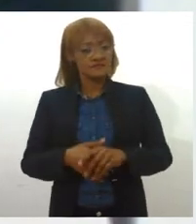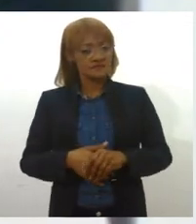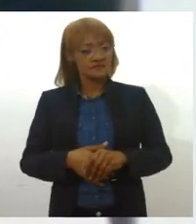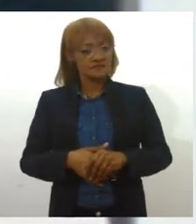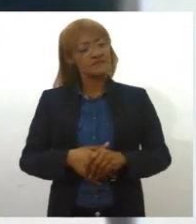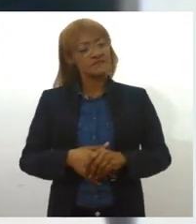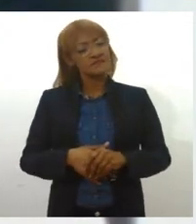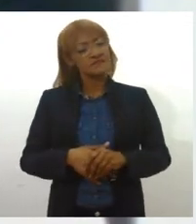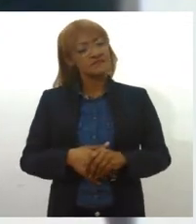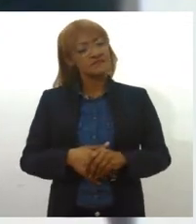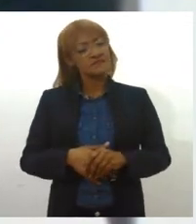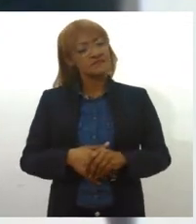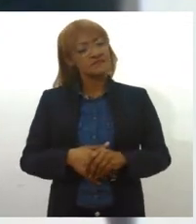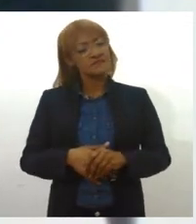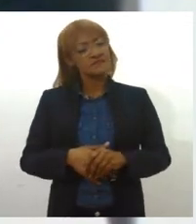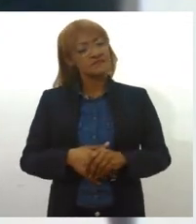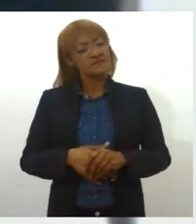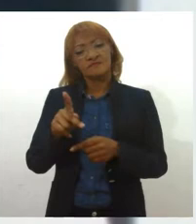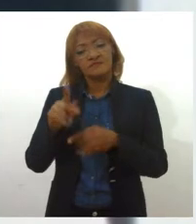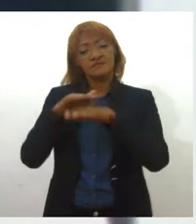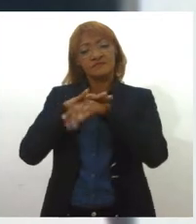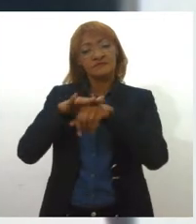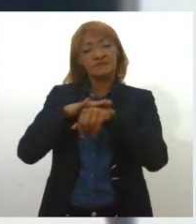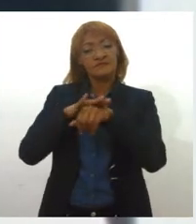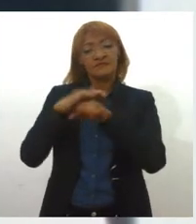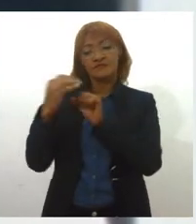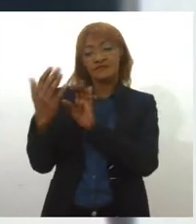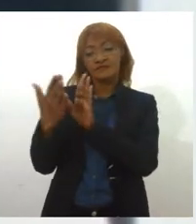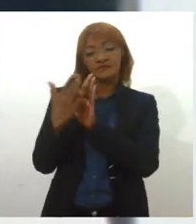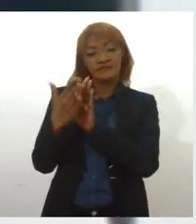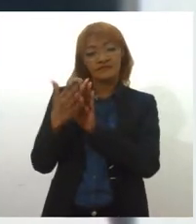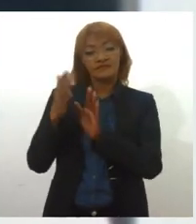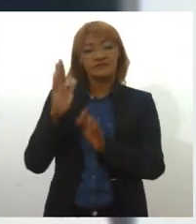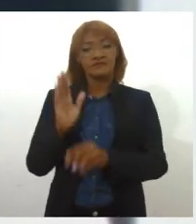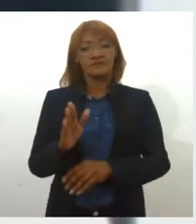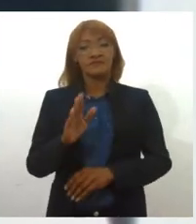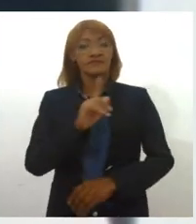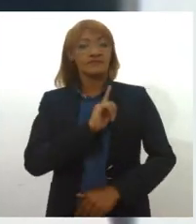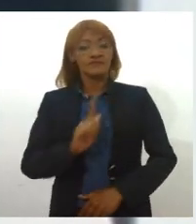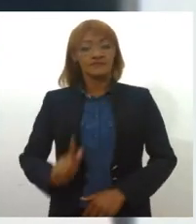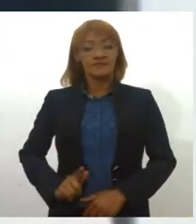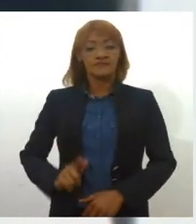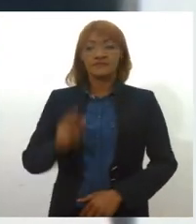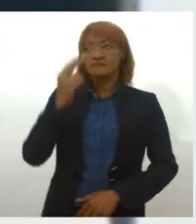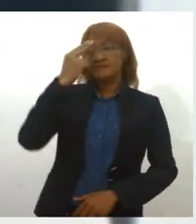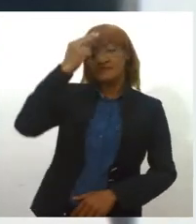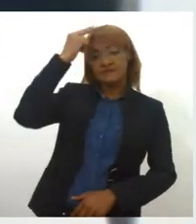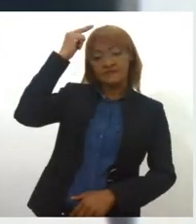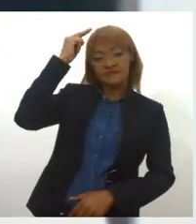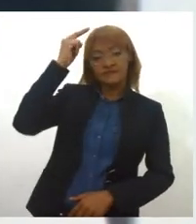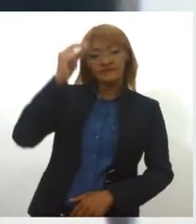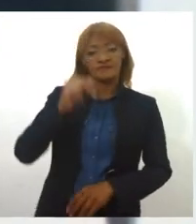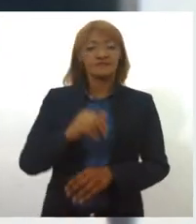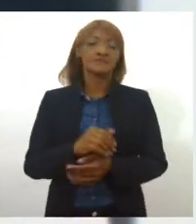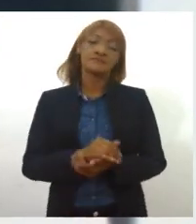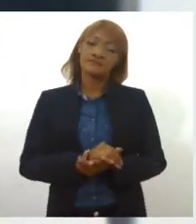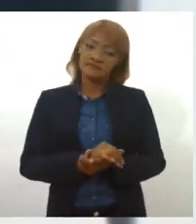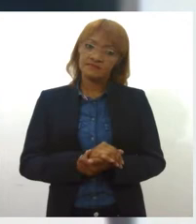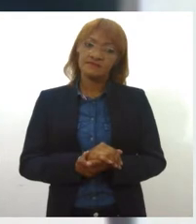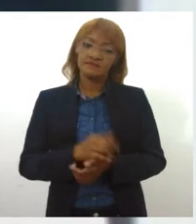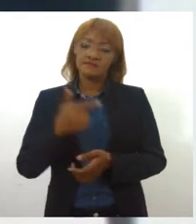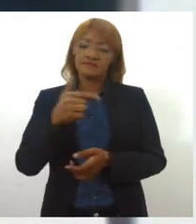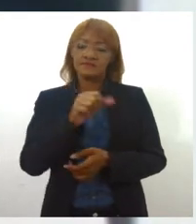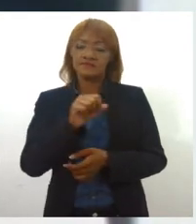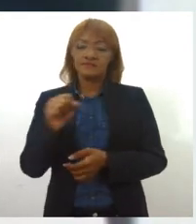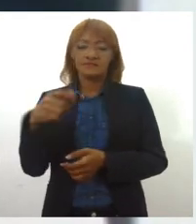Comitê Olímpico veio pessoalmente conversar com o governador do Brasil Olímpico, no início do segundo semestre